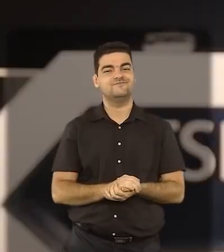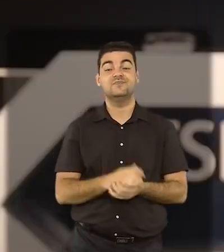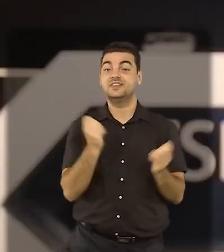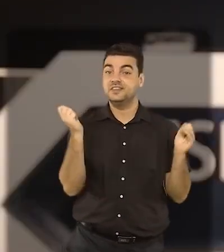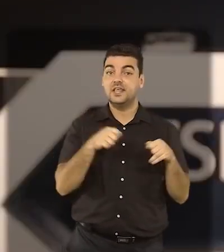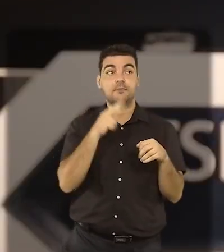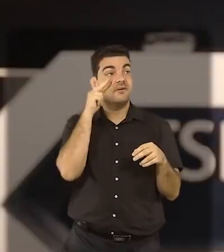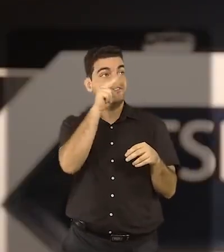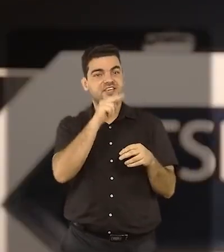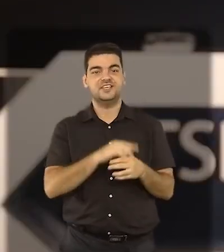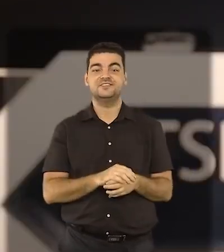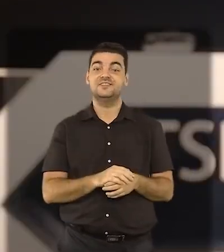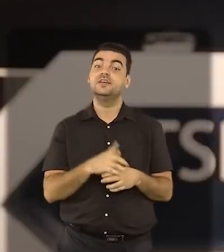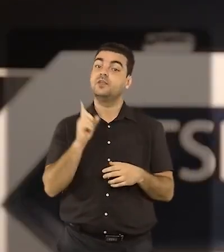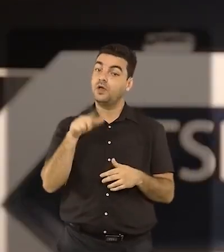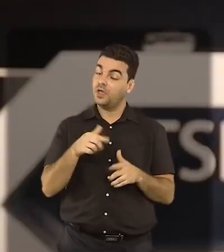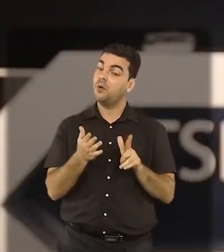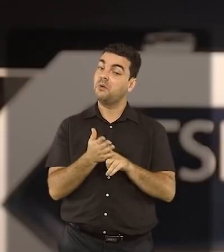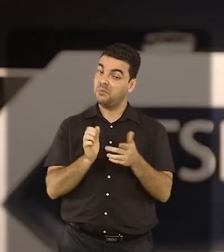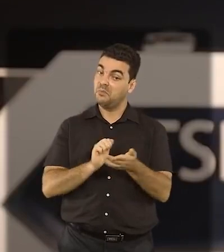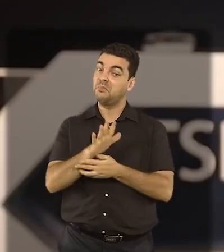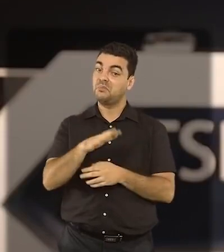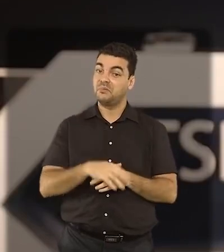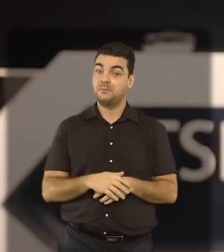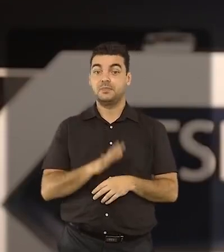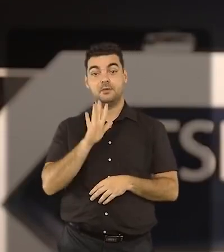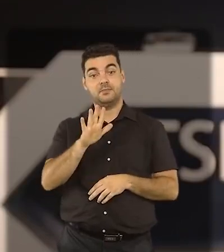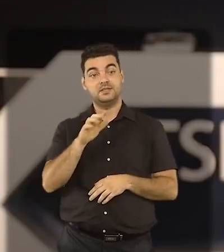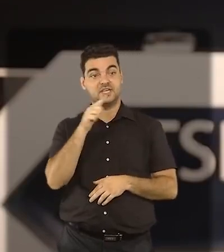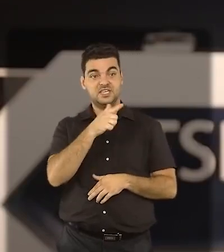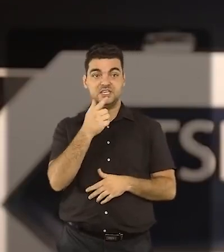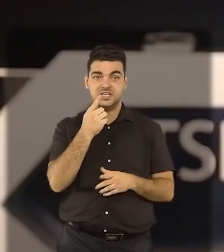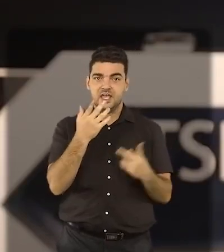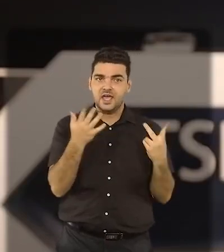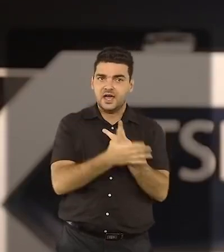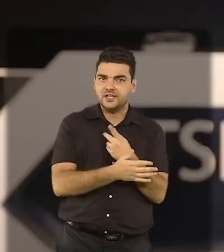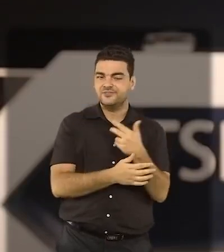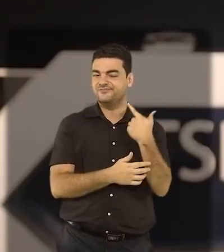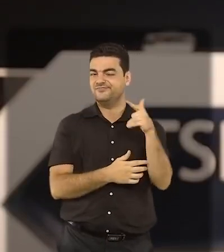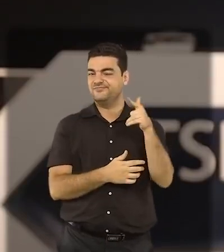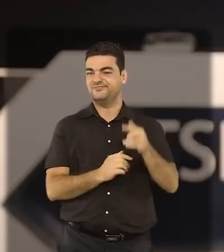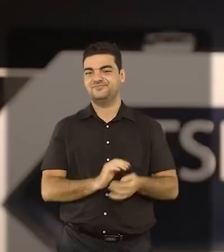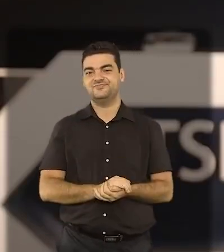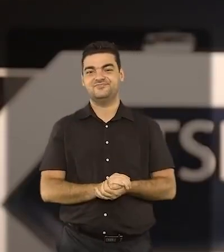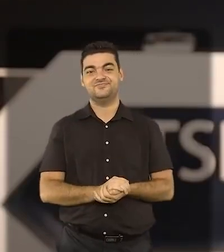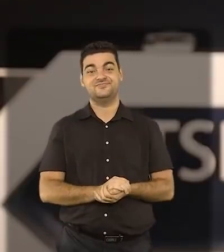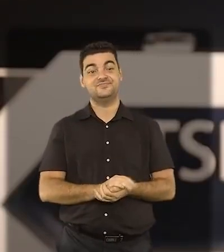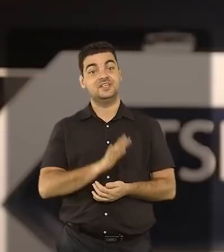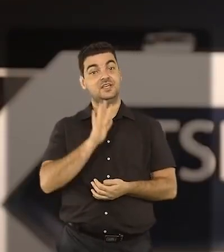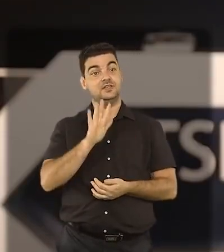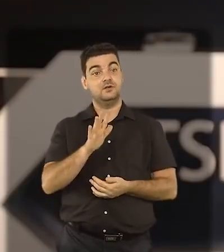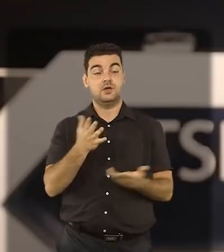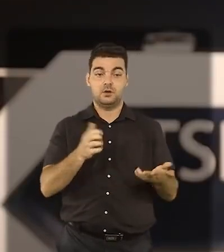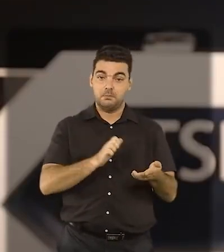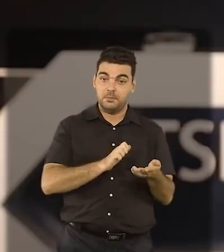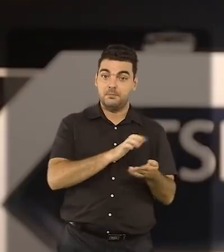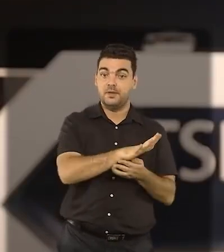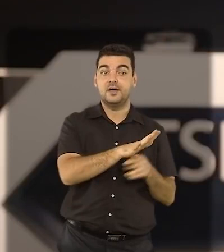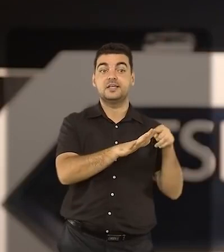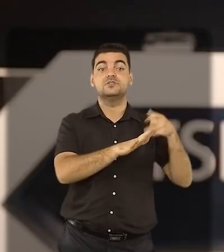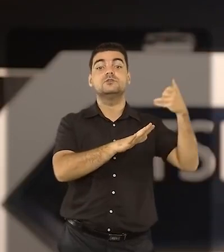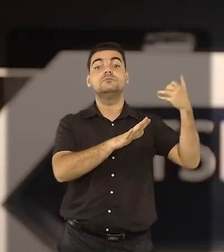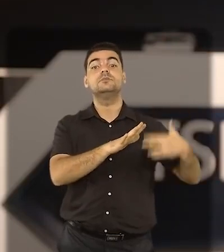Esse é um tipo de voto impresso, mas sem risco de identificação do eleitor. O boletim só